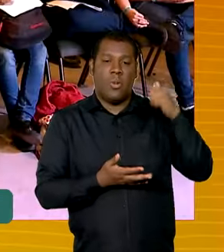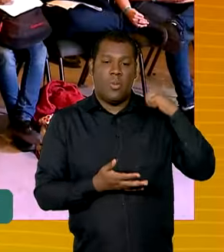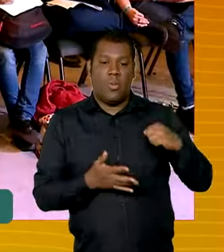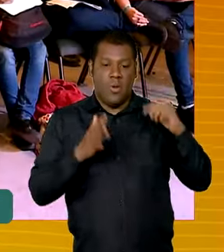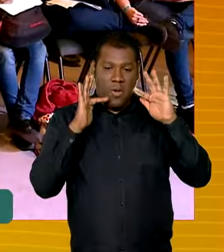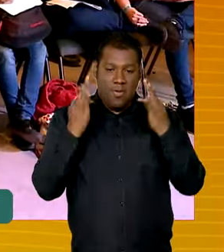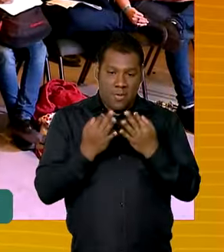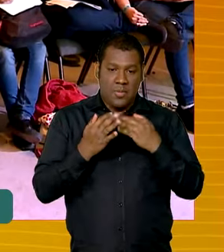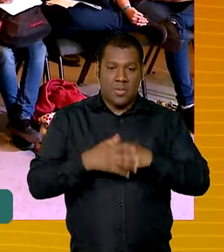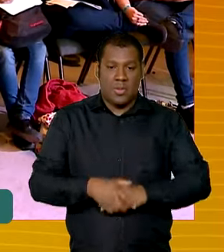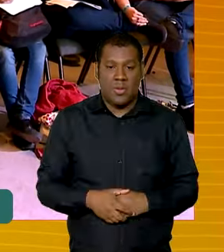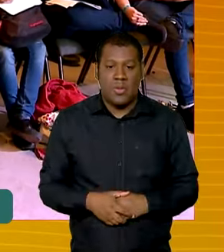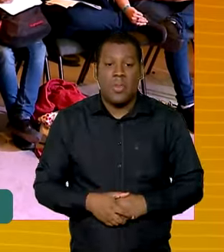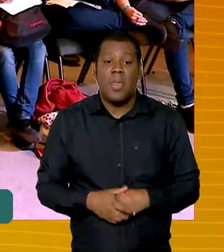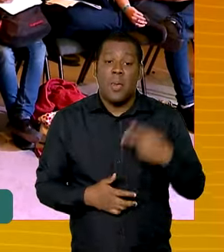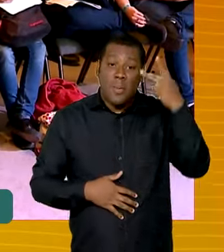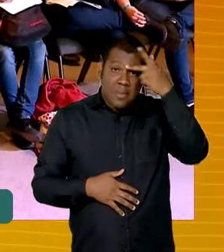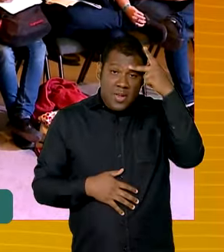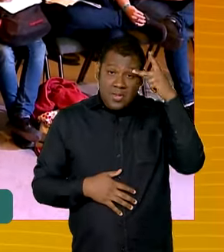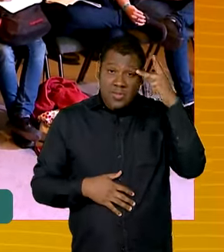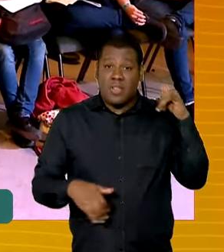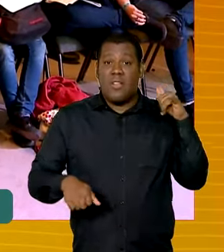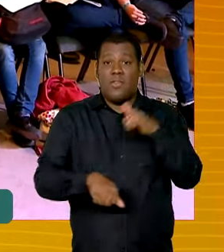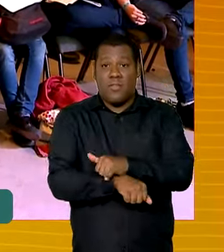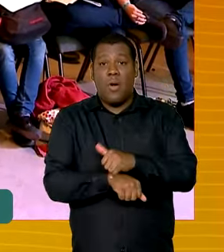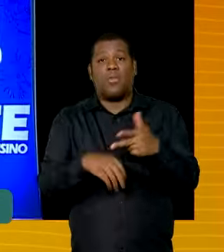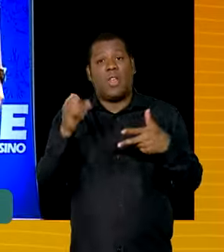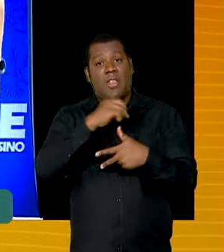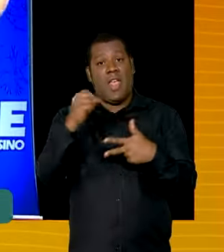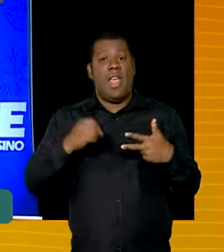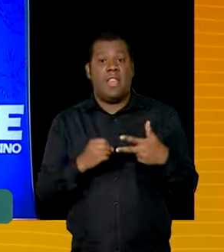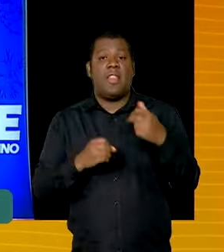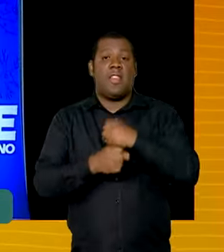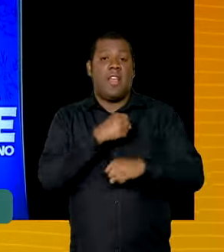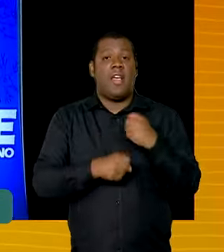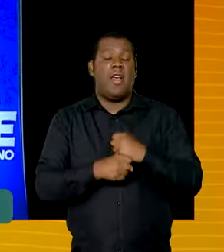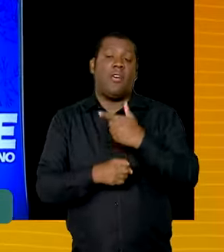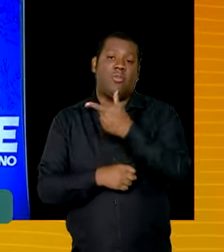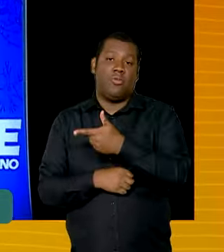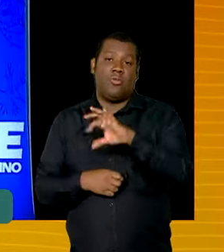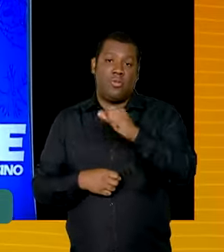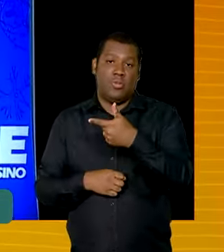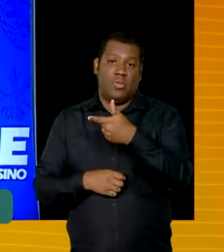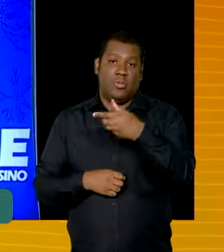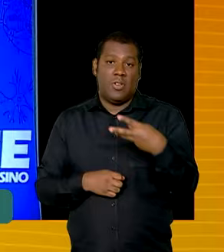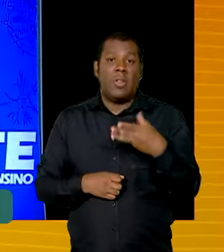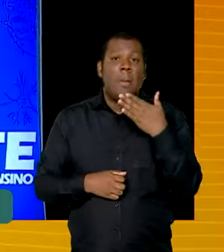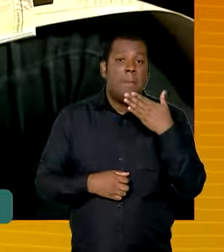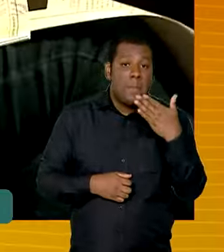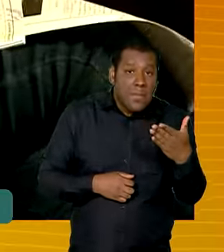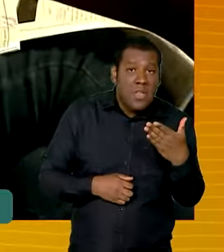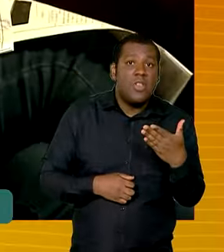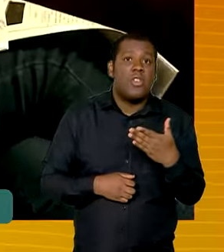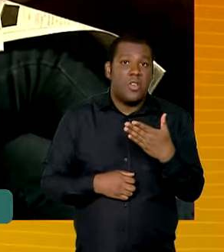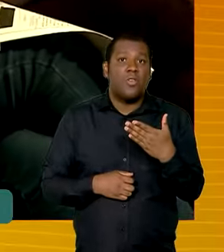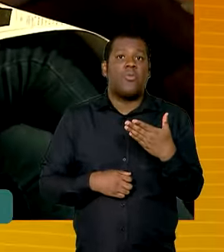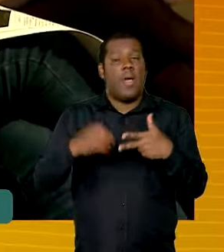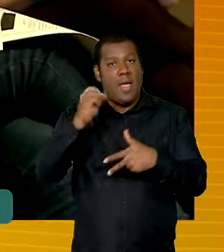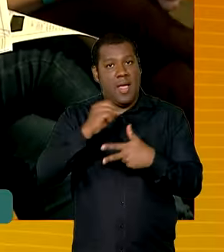compareceu aos dois dias de provas do Enem do ano passado e deseja solicitar a isenção precisa